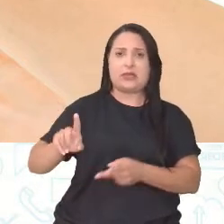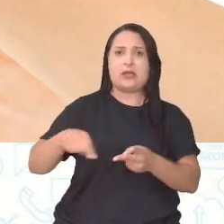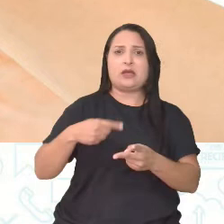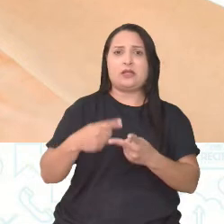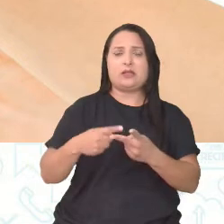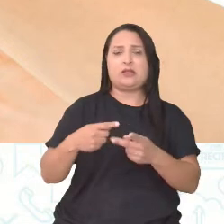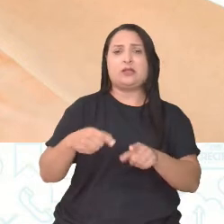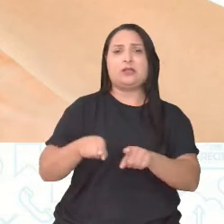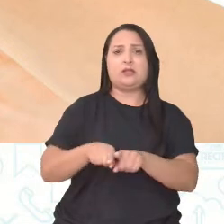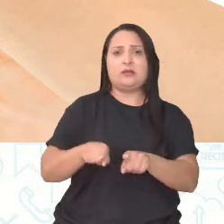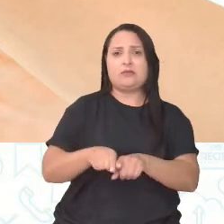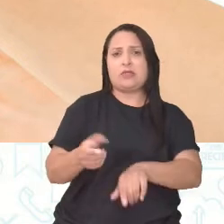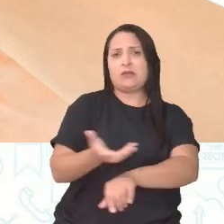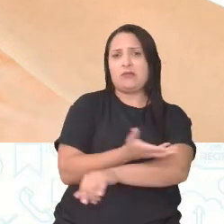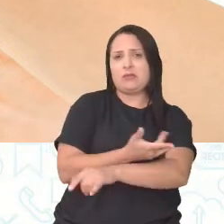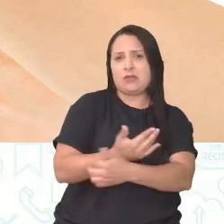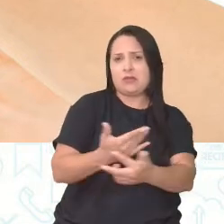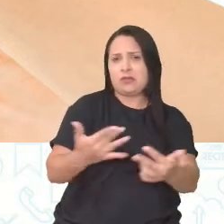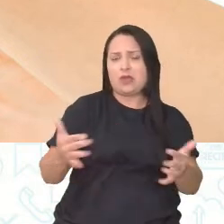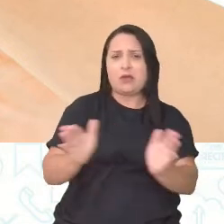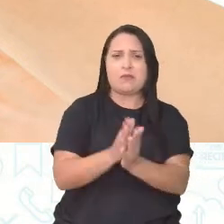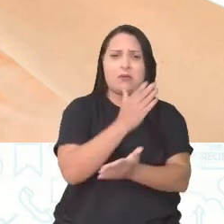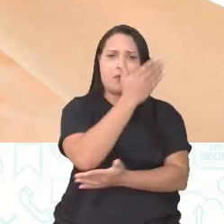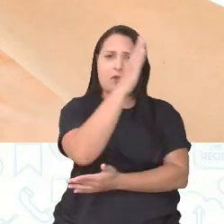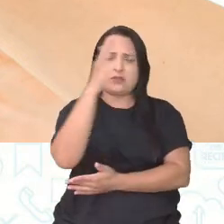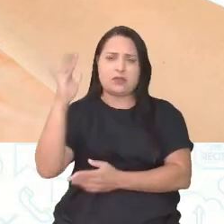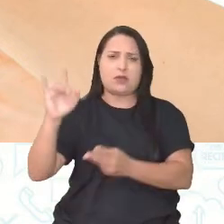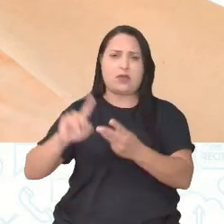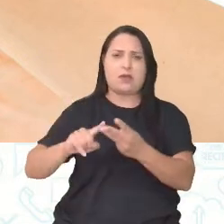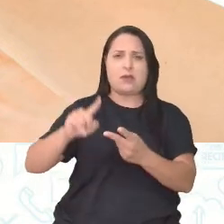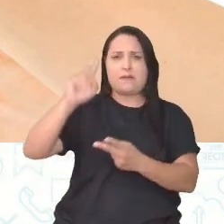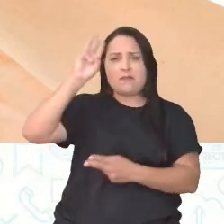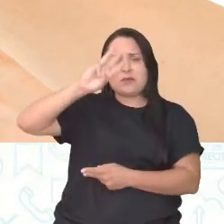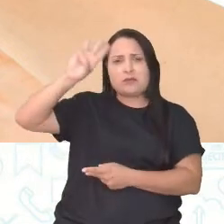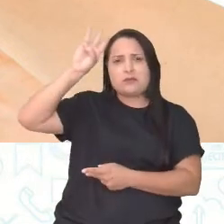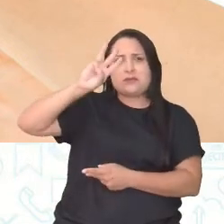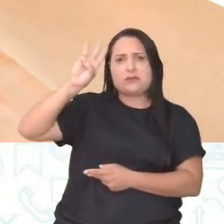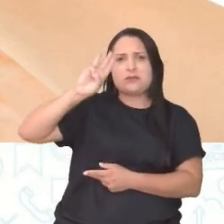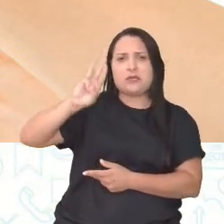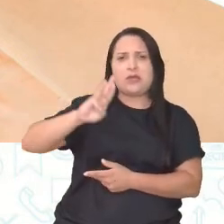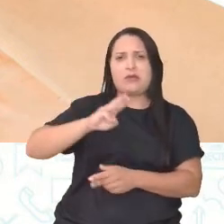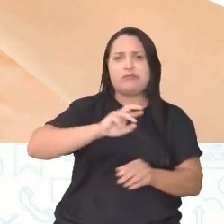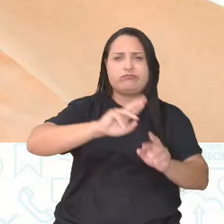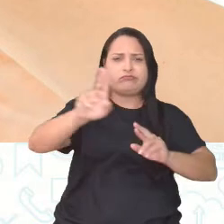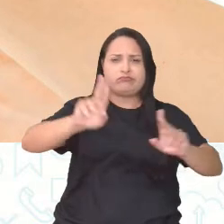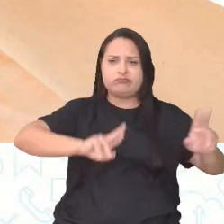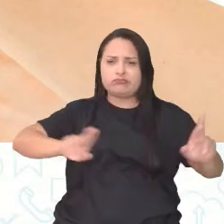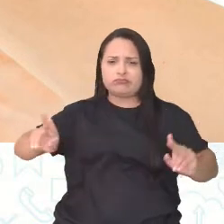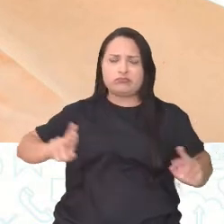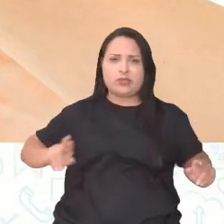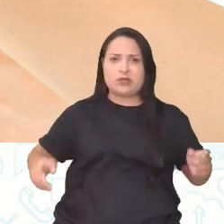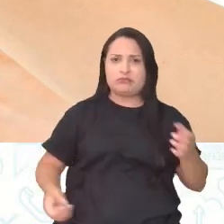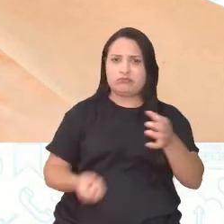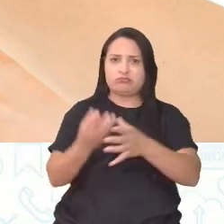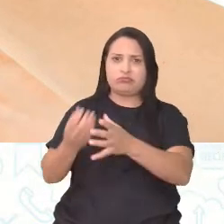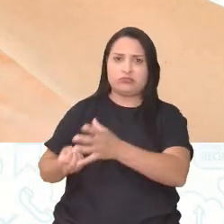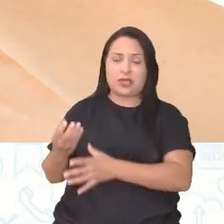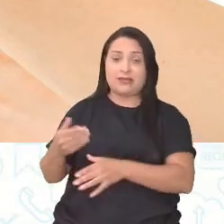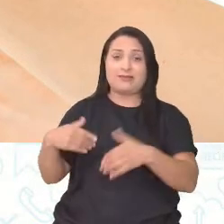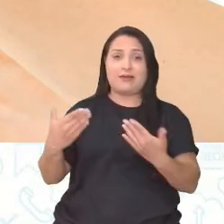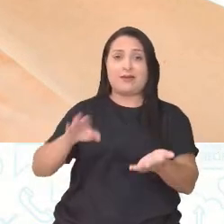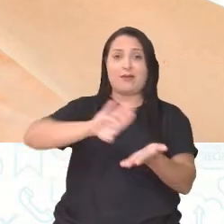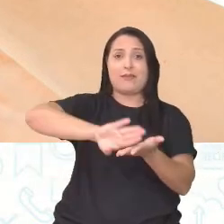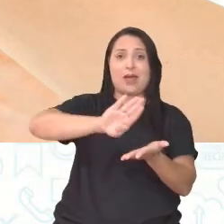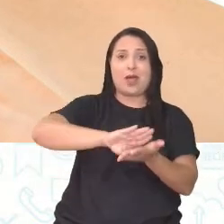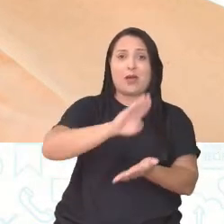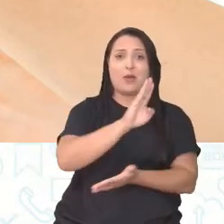Botânico, da biblioteca, do museu. A gente viu em todas as esferas, né? Inclusive, o Banco do Brasil, né? Que é